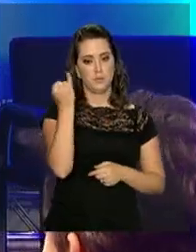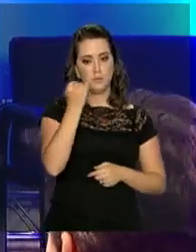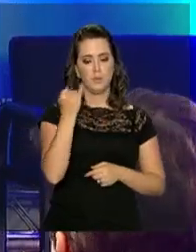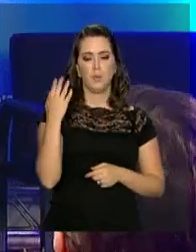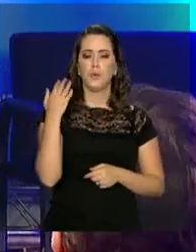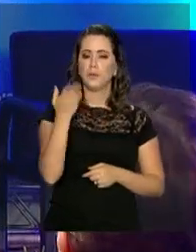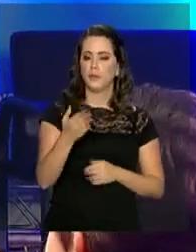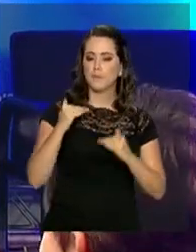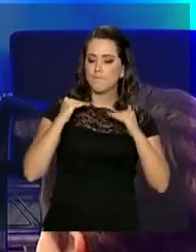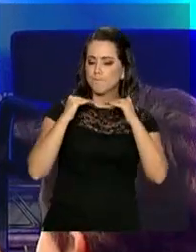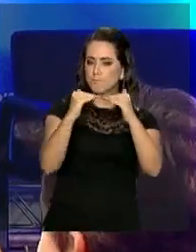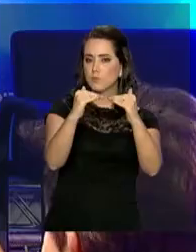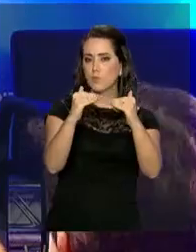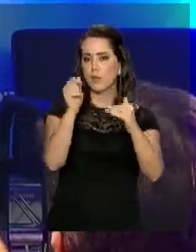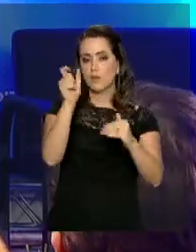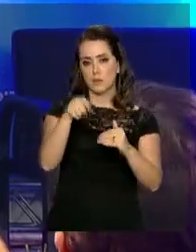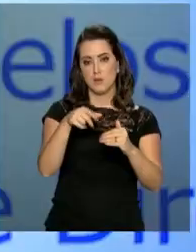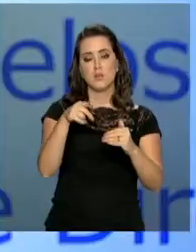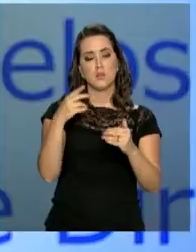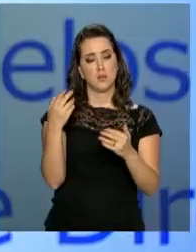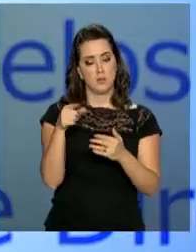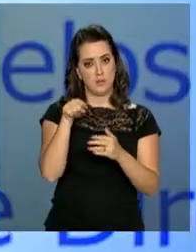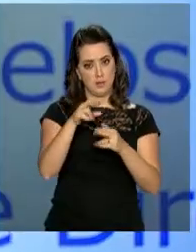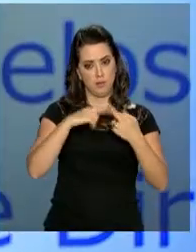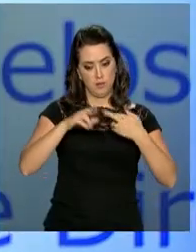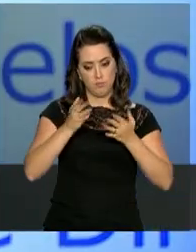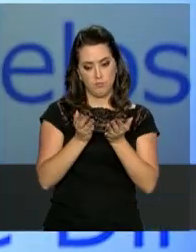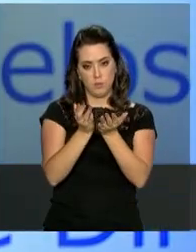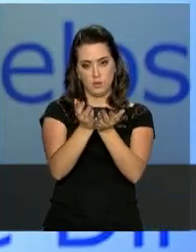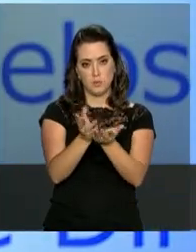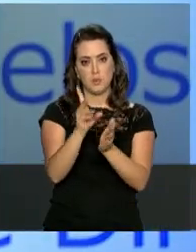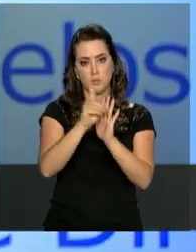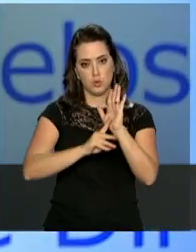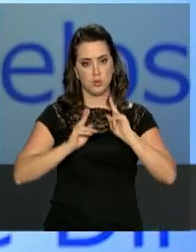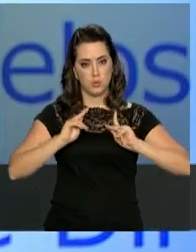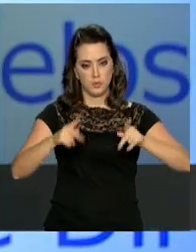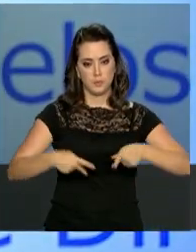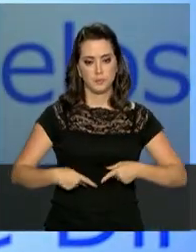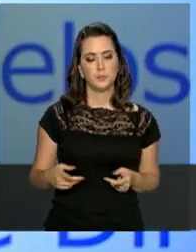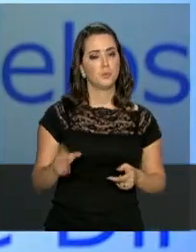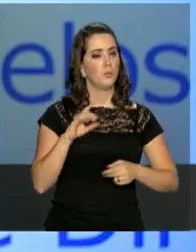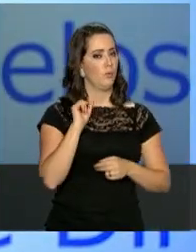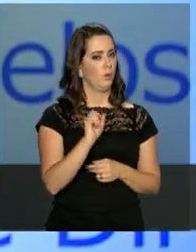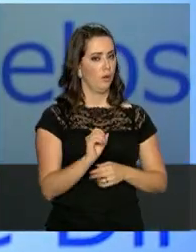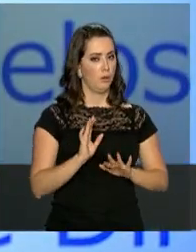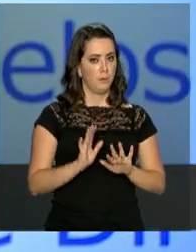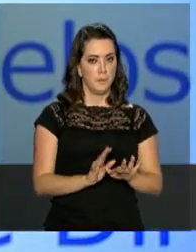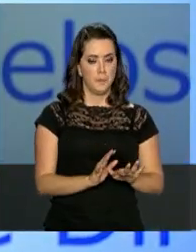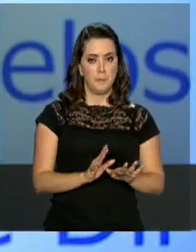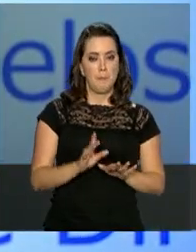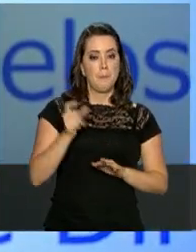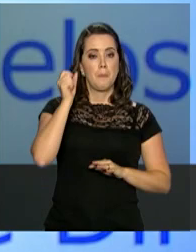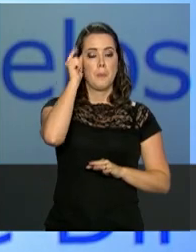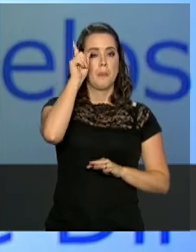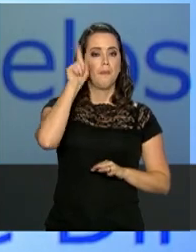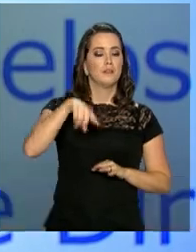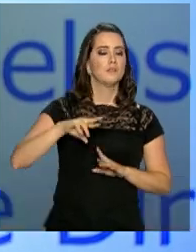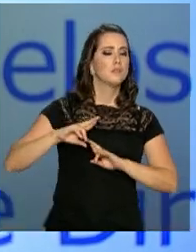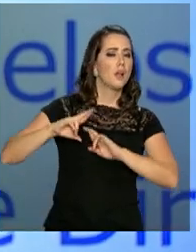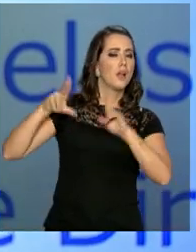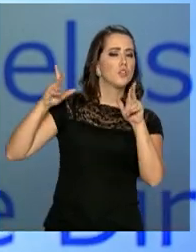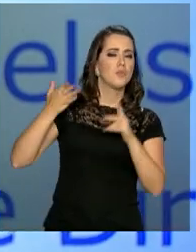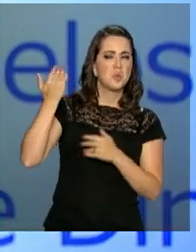o caráter igualitário da premiação. A ideia do Prêmio Direitos Humanos é que, diferente de outros,